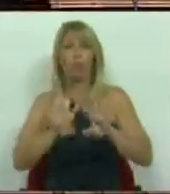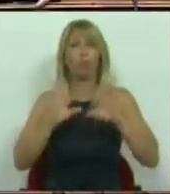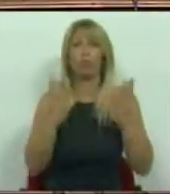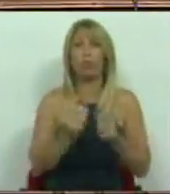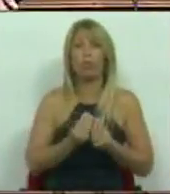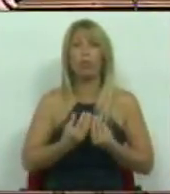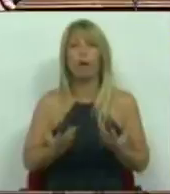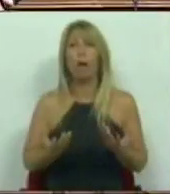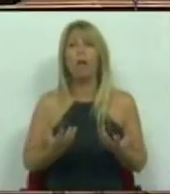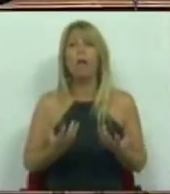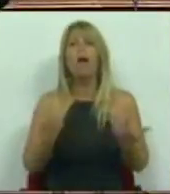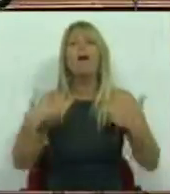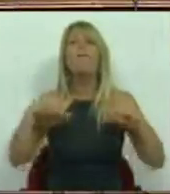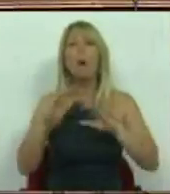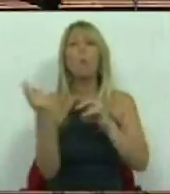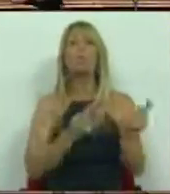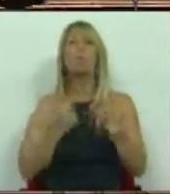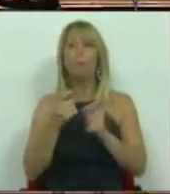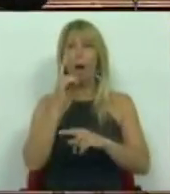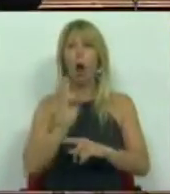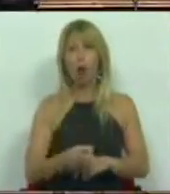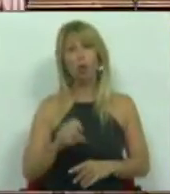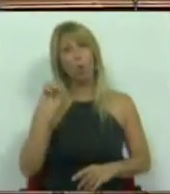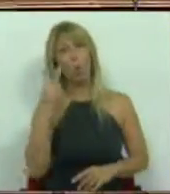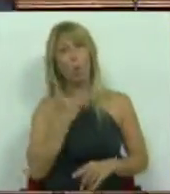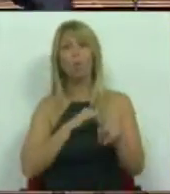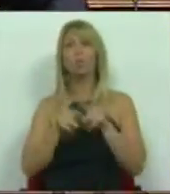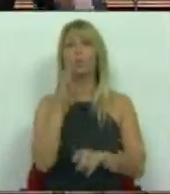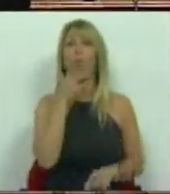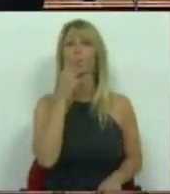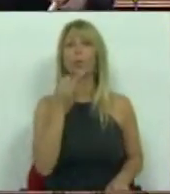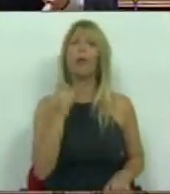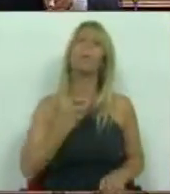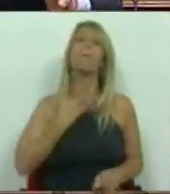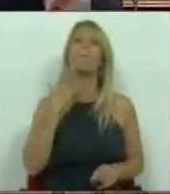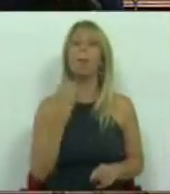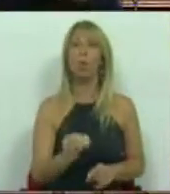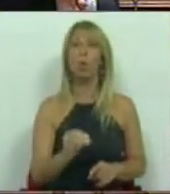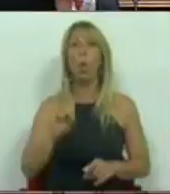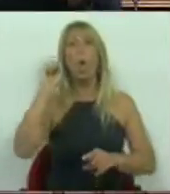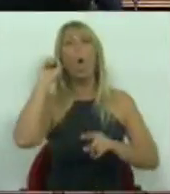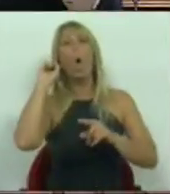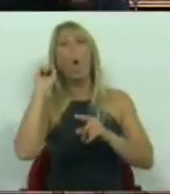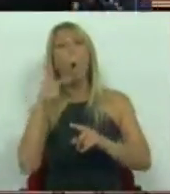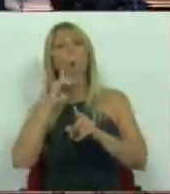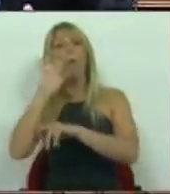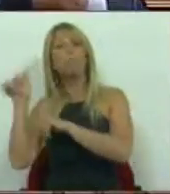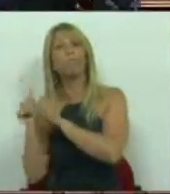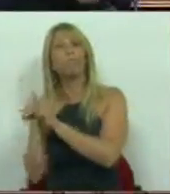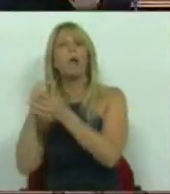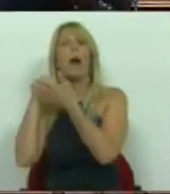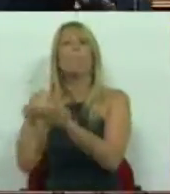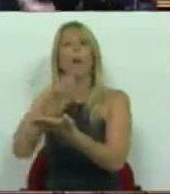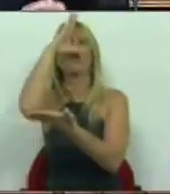Agora, o debate é o seguinte. Ou o Sr. Deputado Pedro Lice, ou o seu correligionário de governo, de